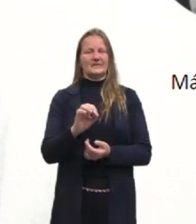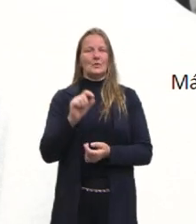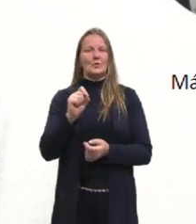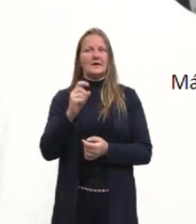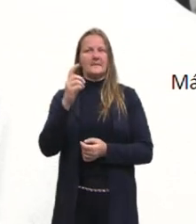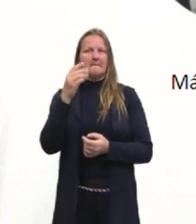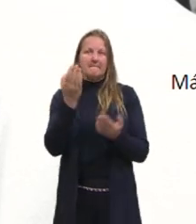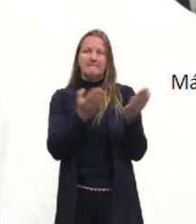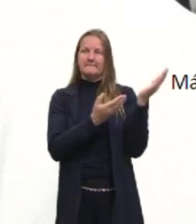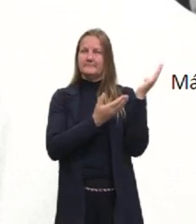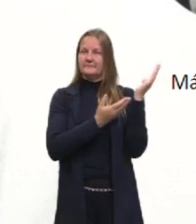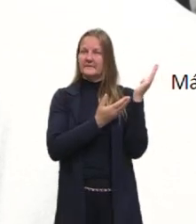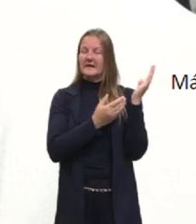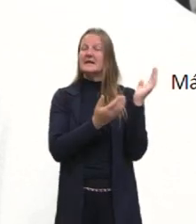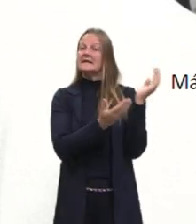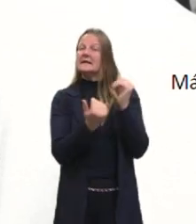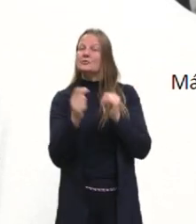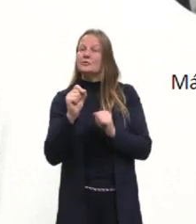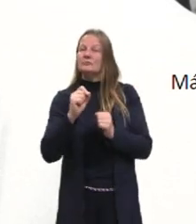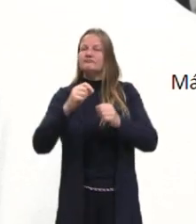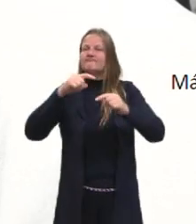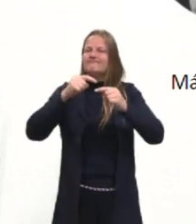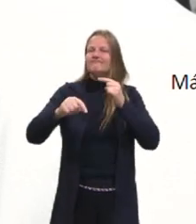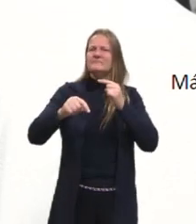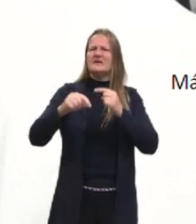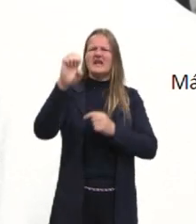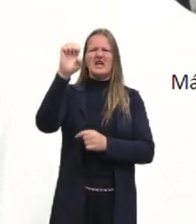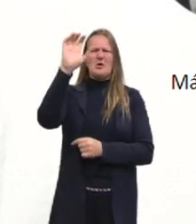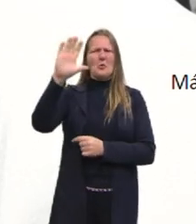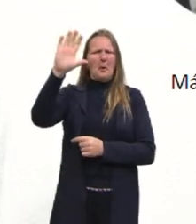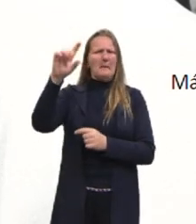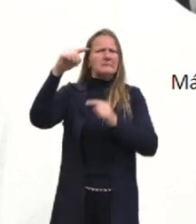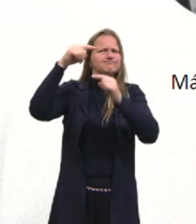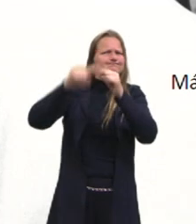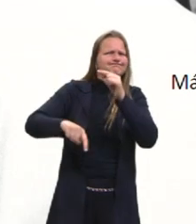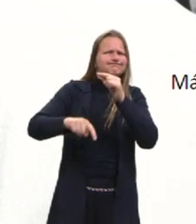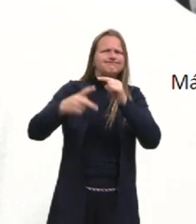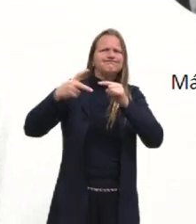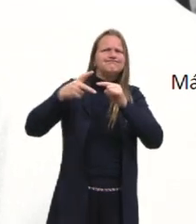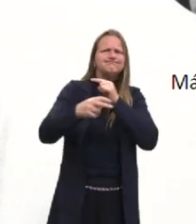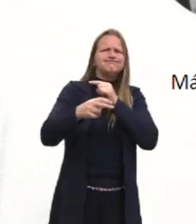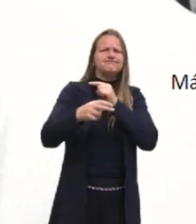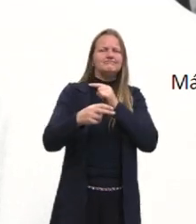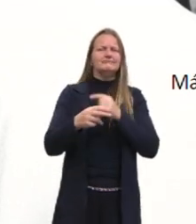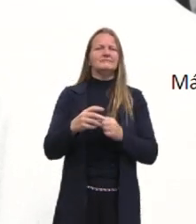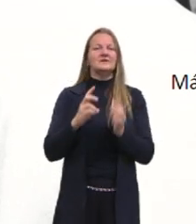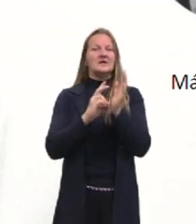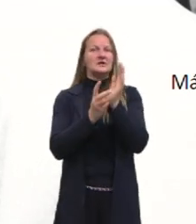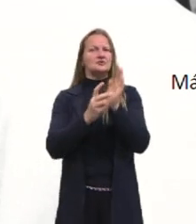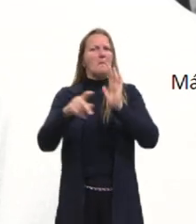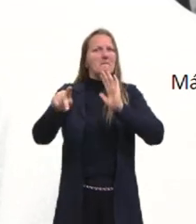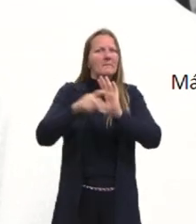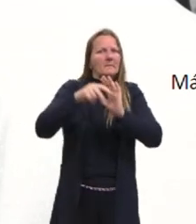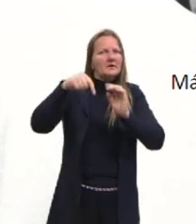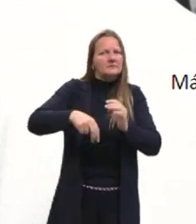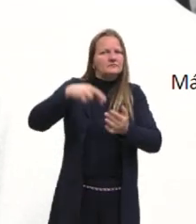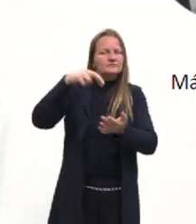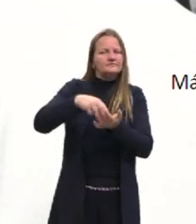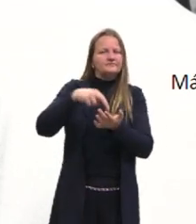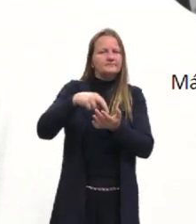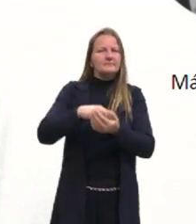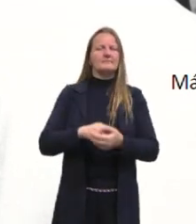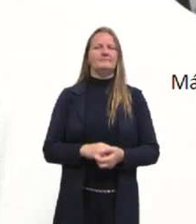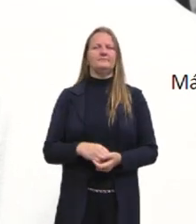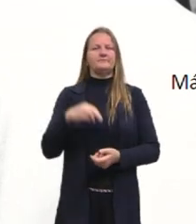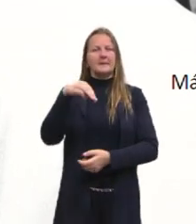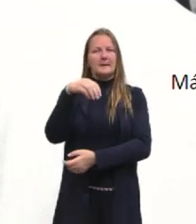Andrade traz? Como a gente quer romper com esse poder europeu, a gente tem essa tendência de trazer esse índio genuíno. Então, o